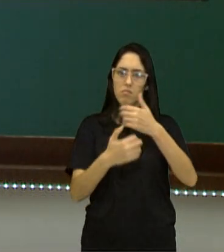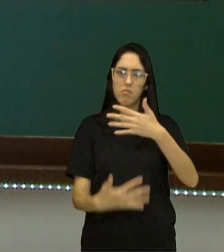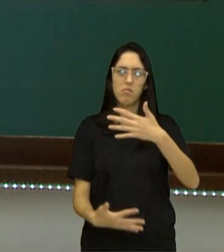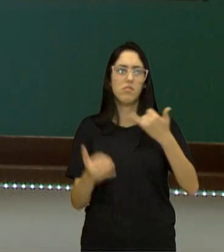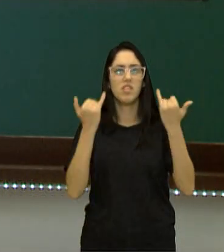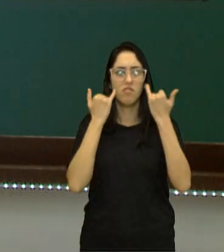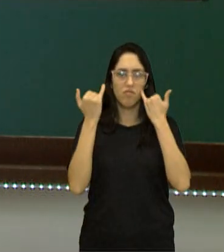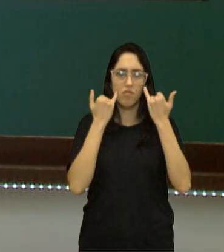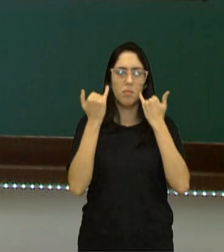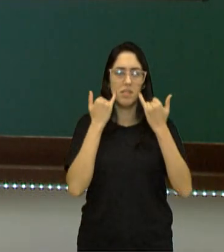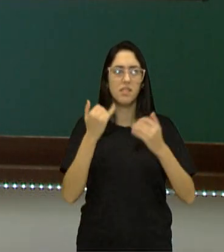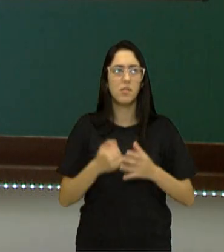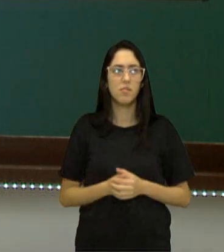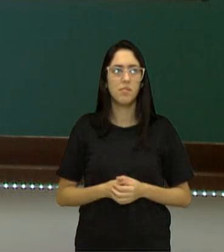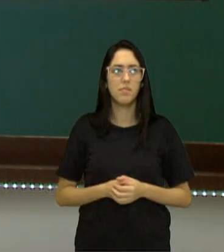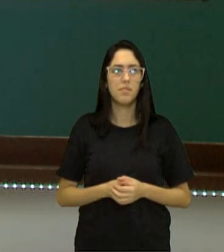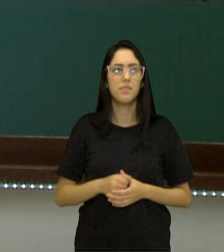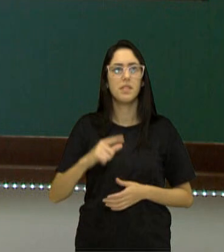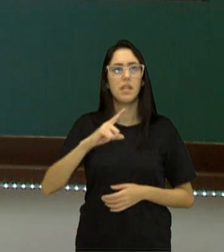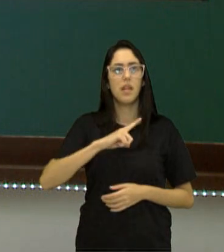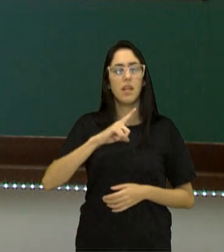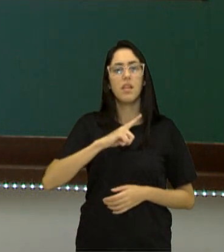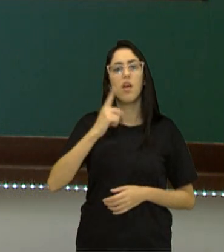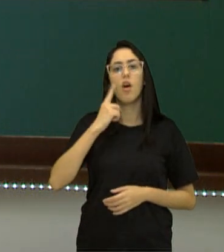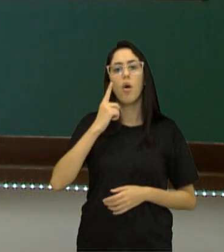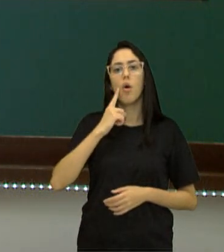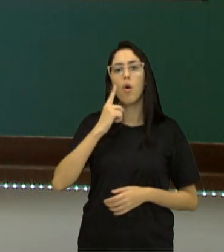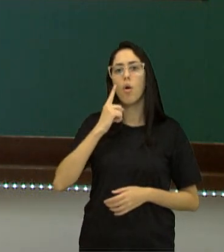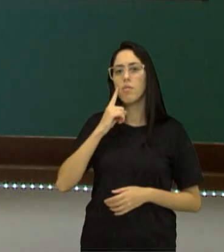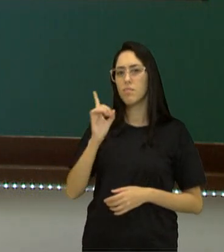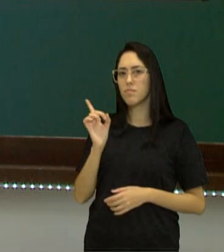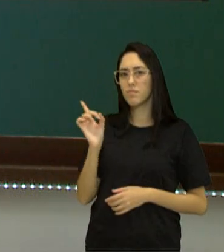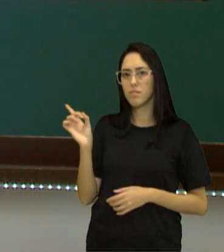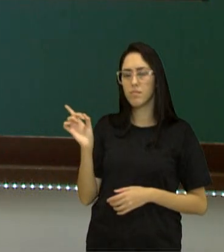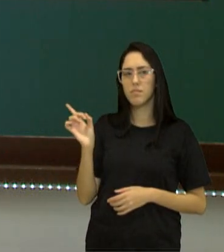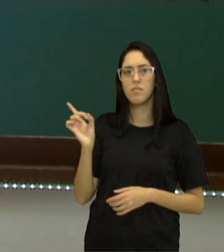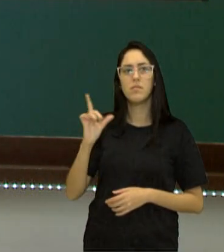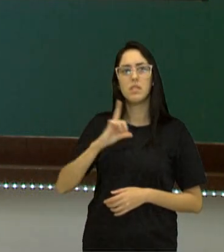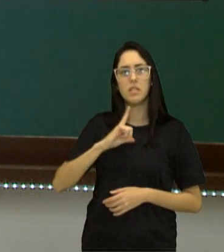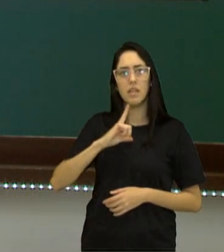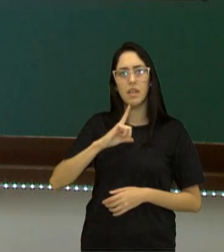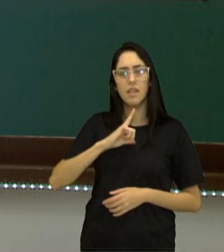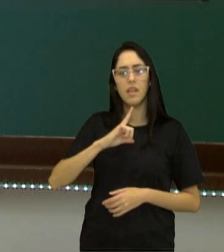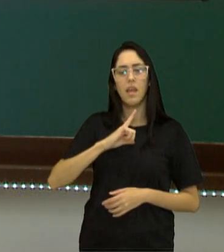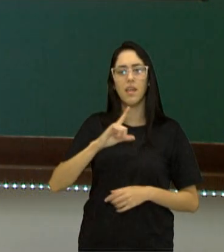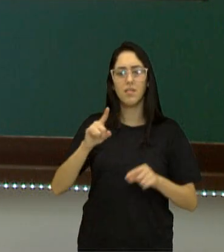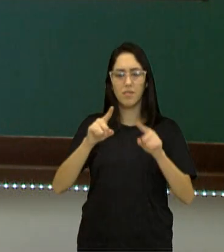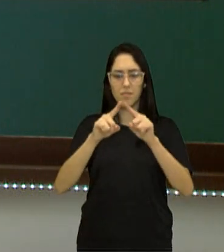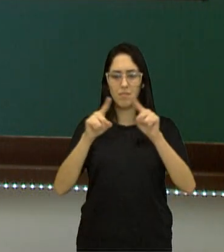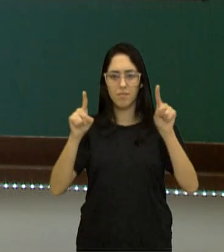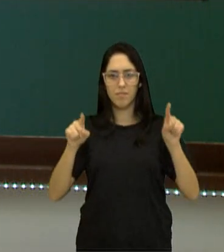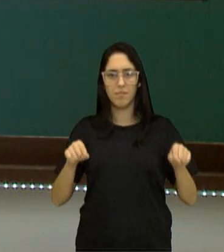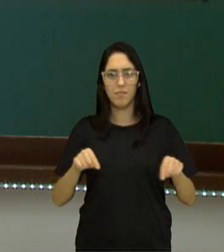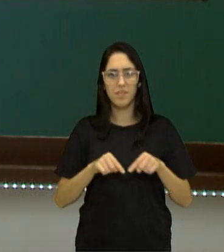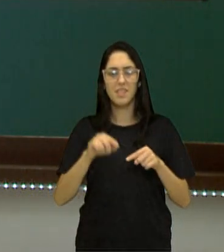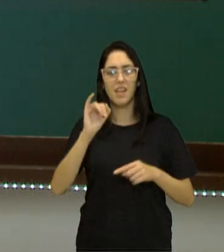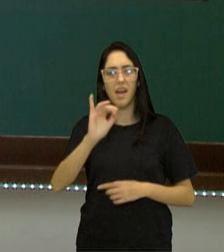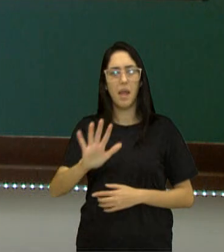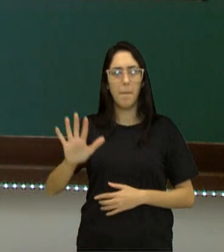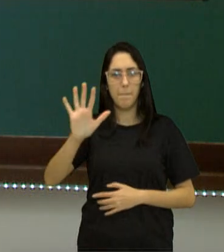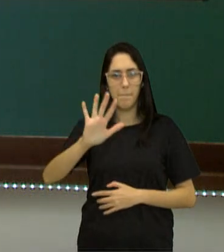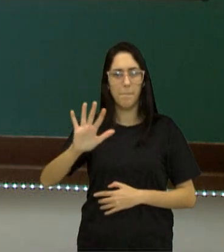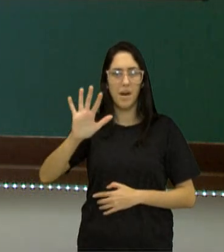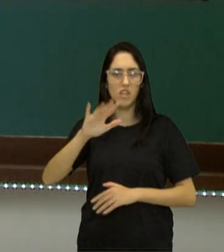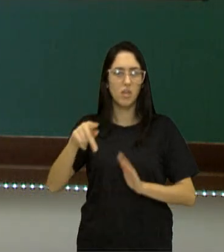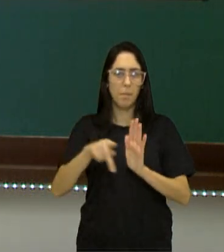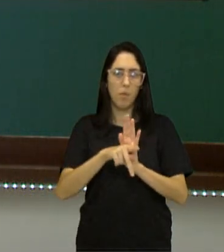abaixo. Aqui do lado, nós temos o Garena Free Fire, aparece uma imagem relativa